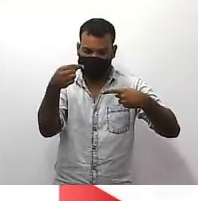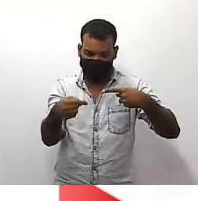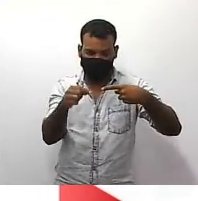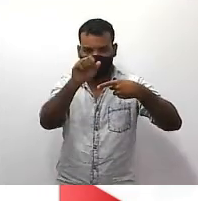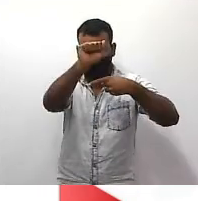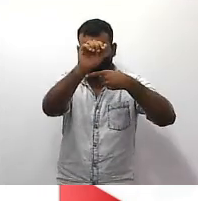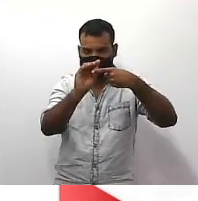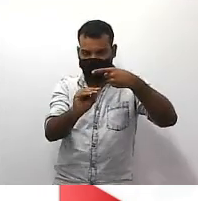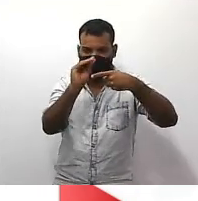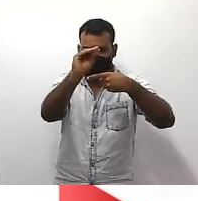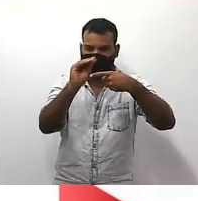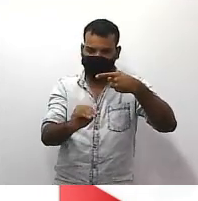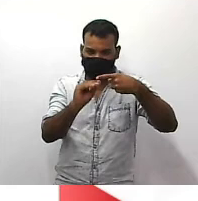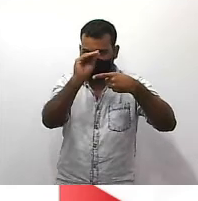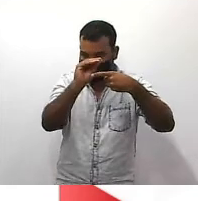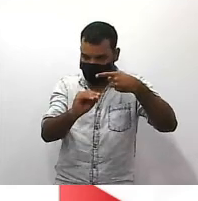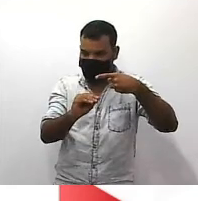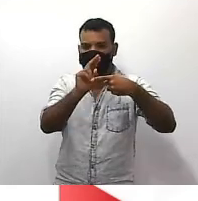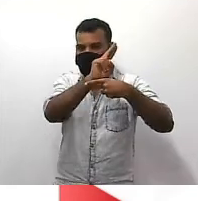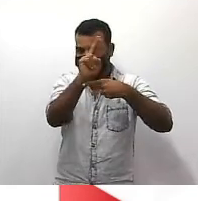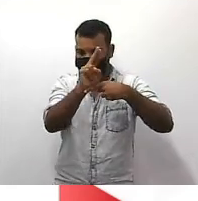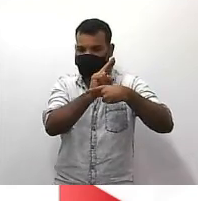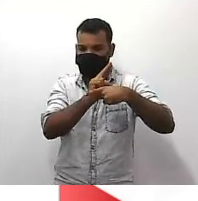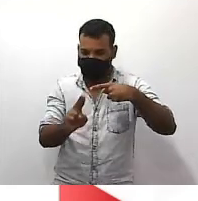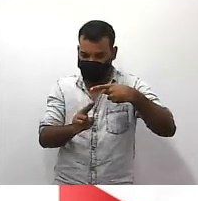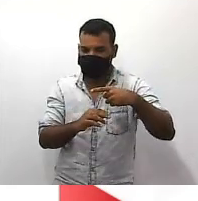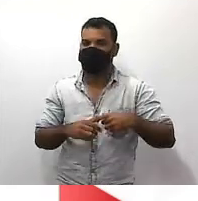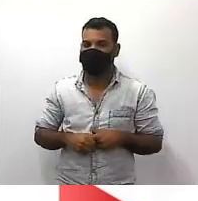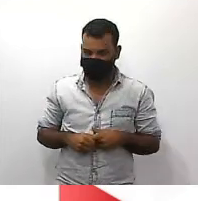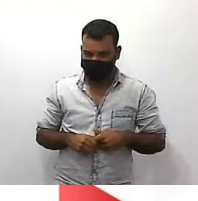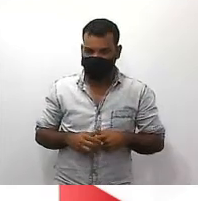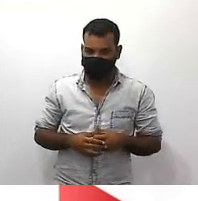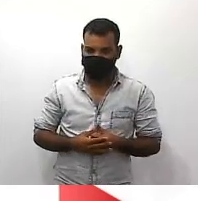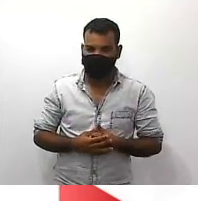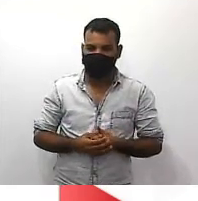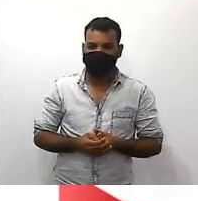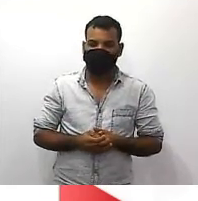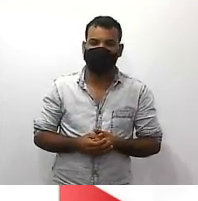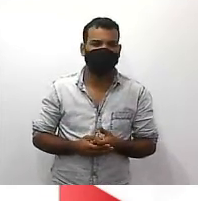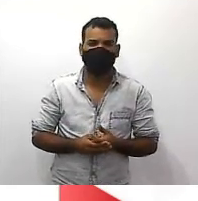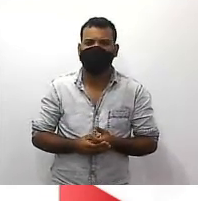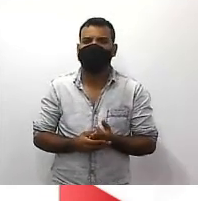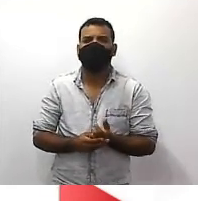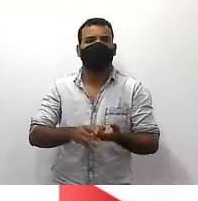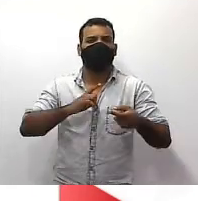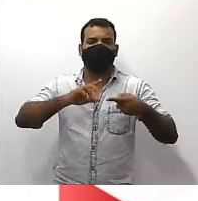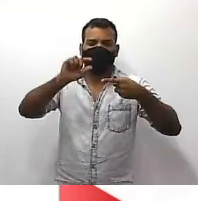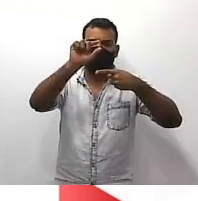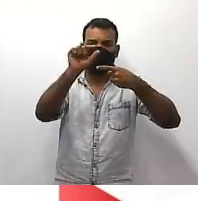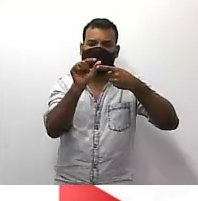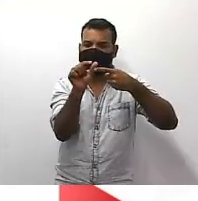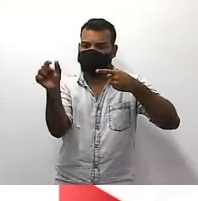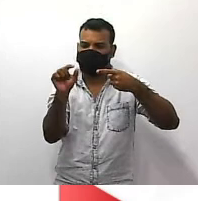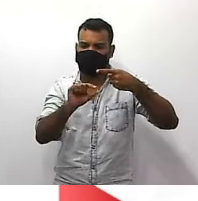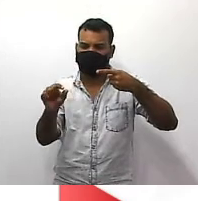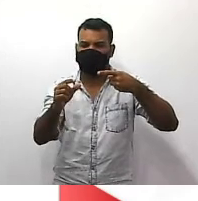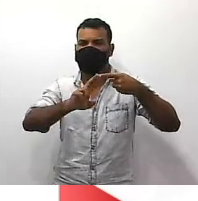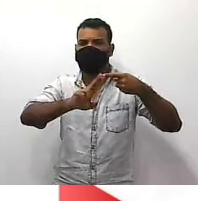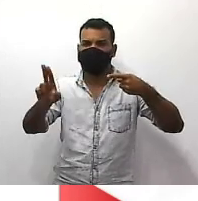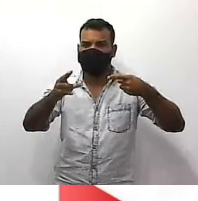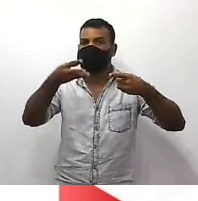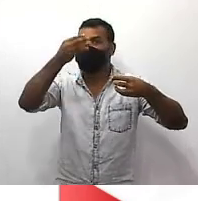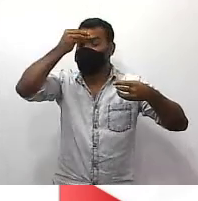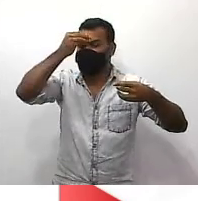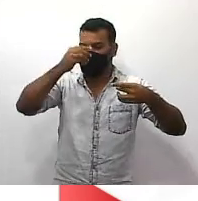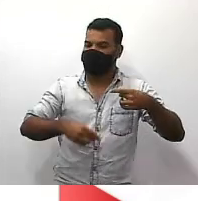tem outros nomes se liga tá parte todo diminuendo subtraindo professor porque eu preciso decorar todos